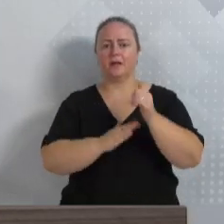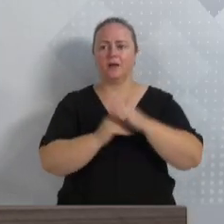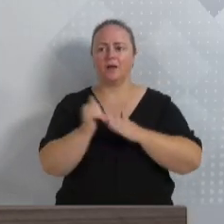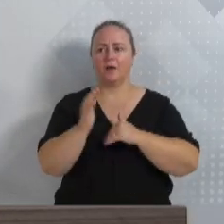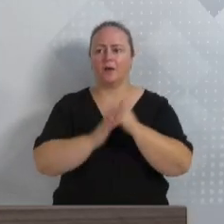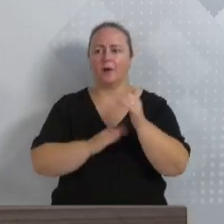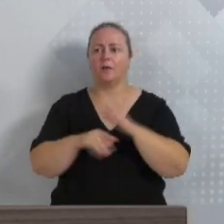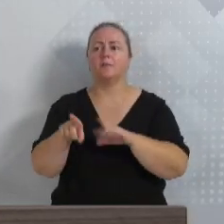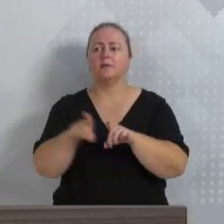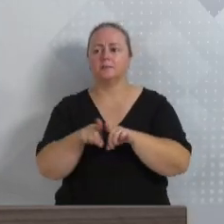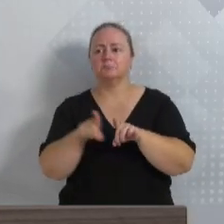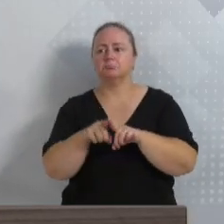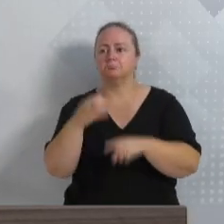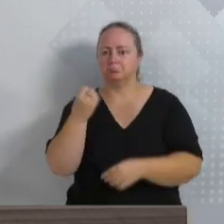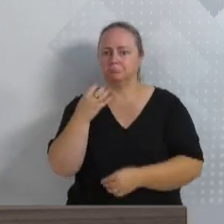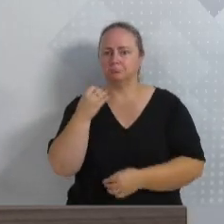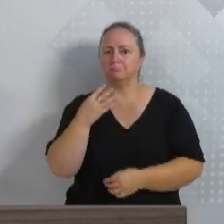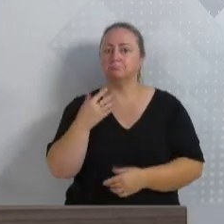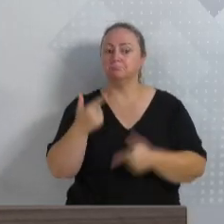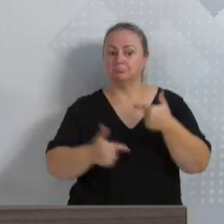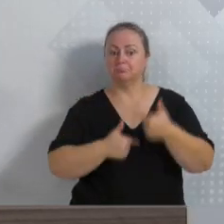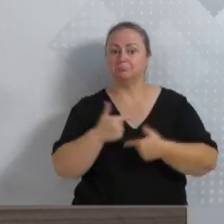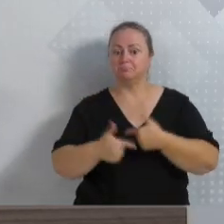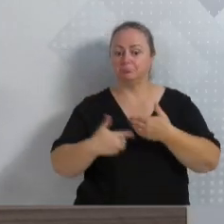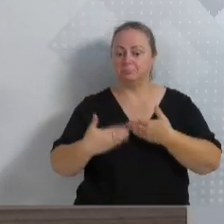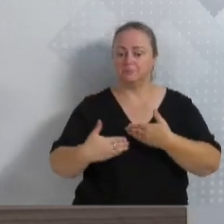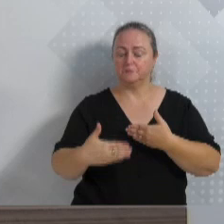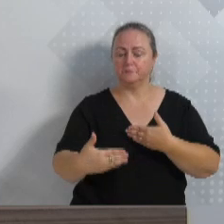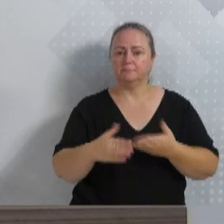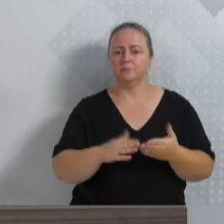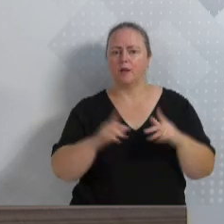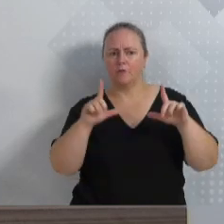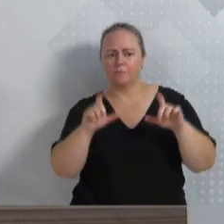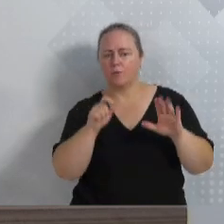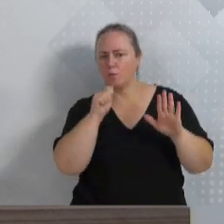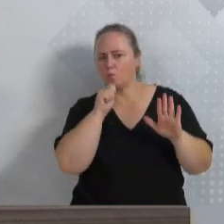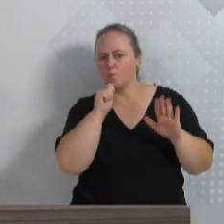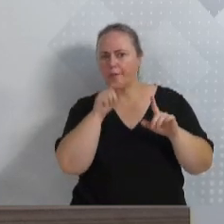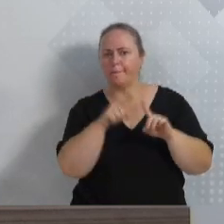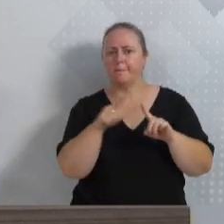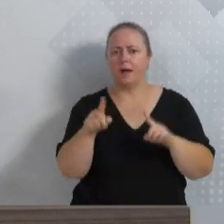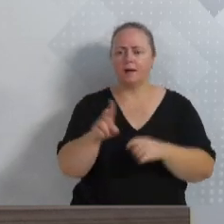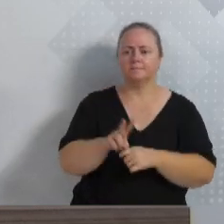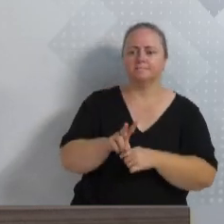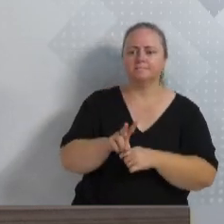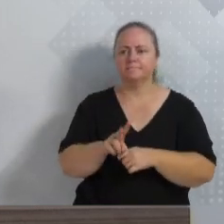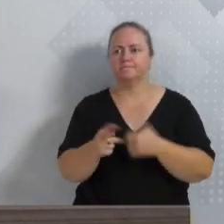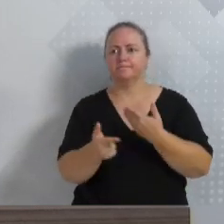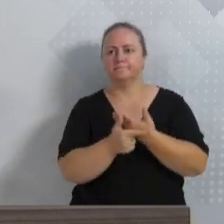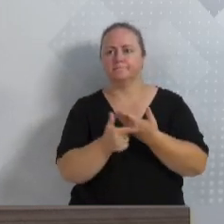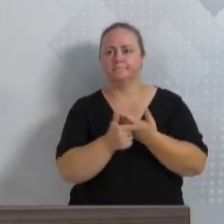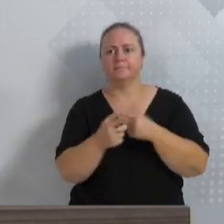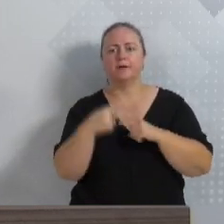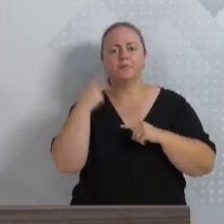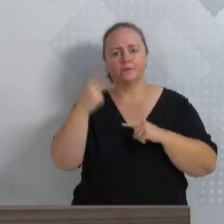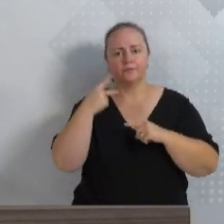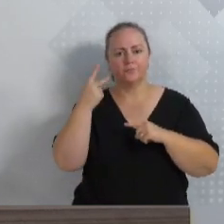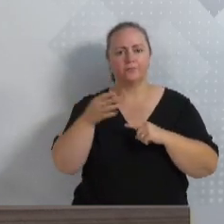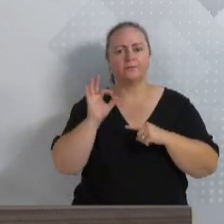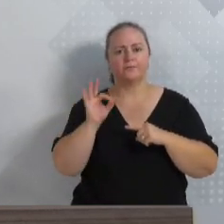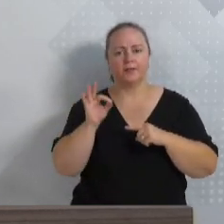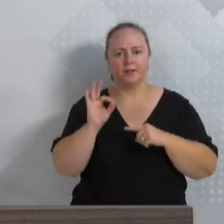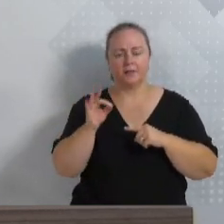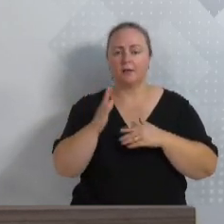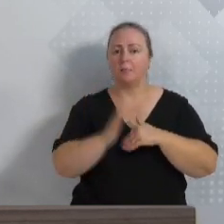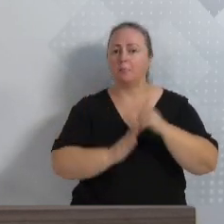de vento em poupas, lá a gente não tirou fotos e tal, não temos registro, mas a gente esteve lá fiscalizando, que é o papel do vereador, e as obras lá